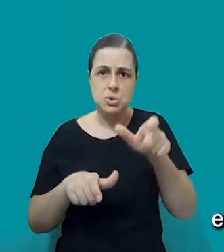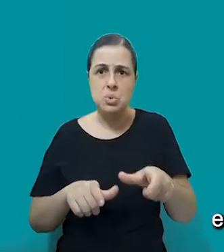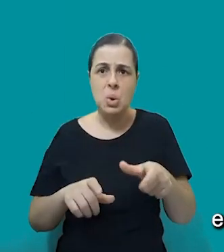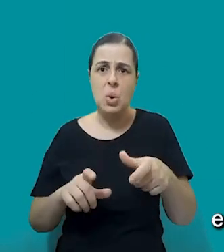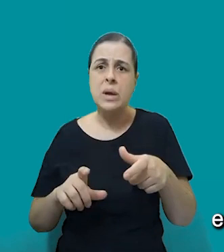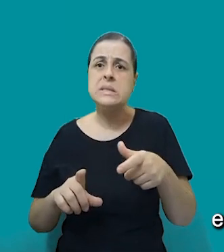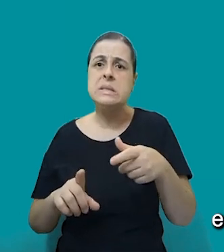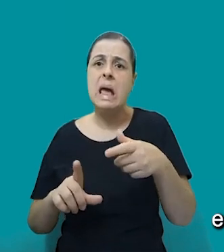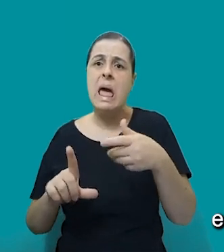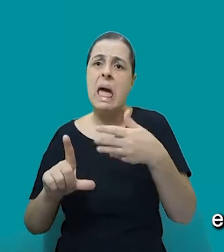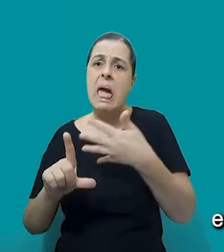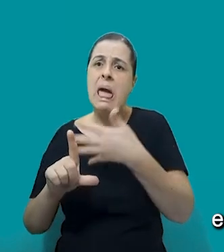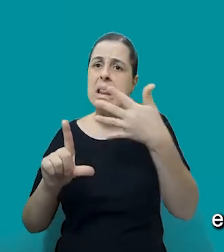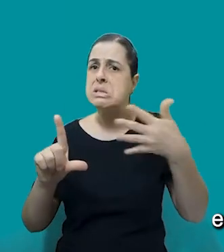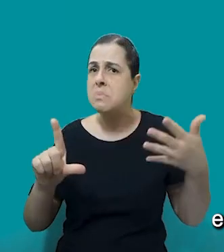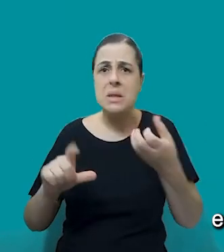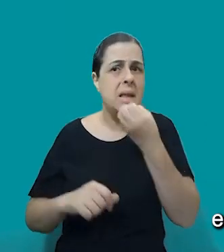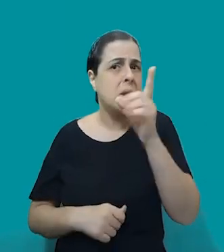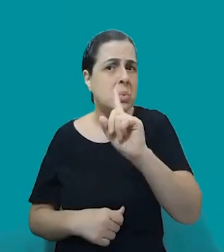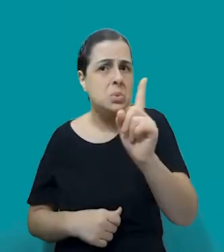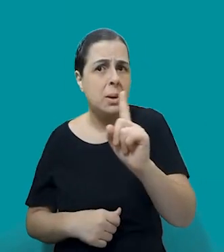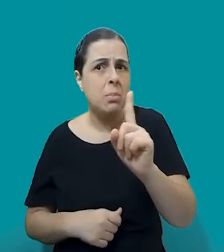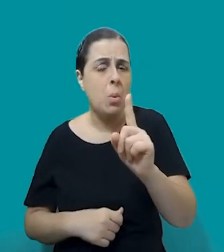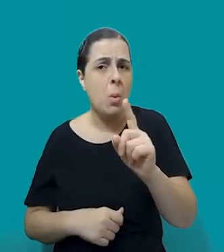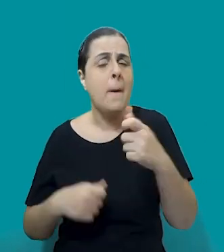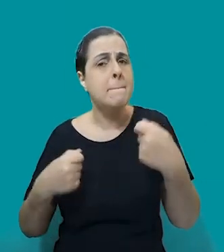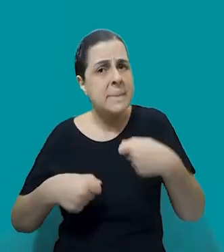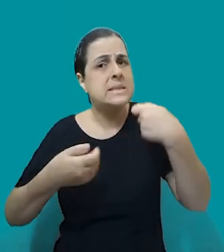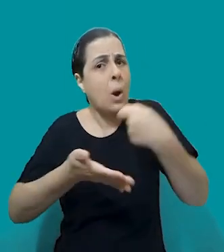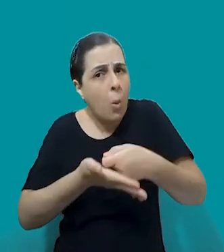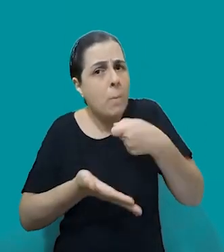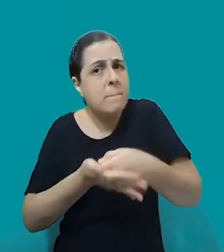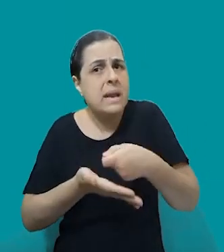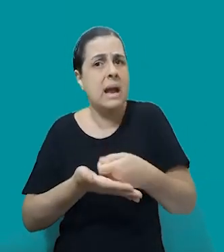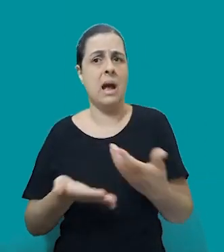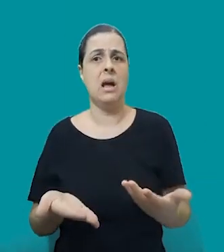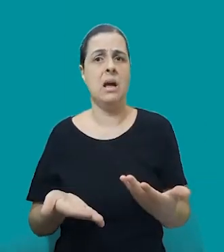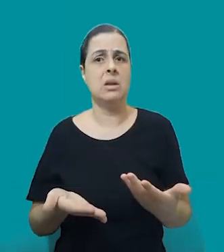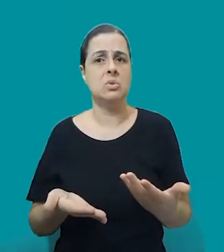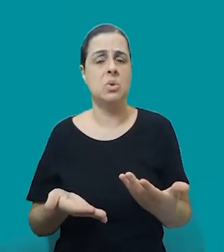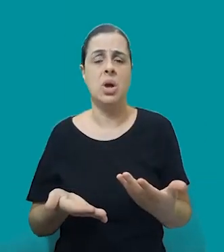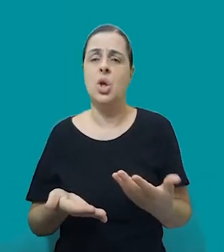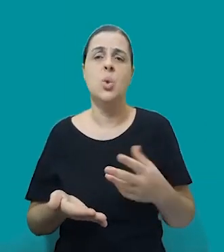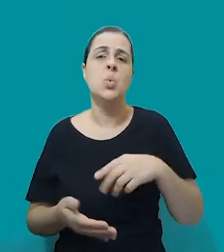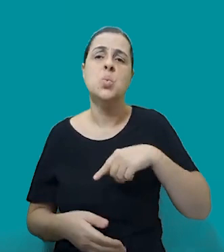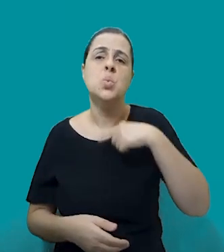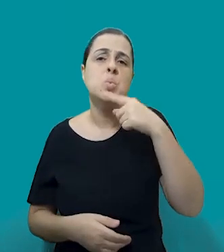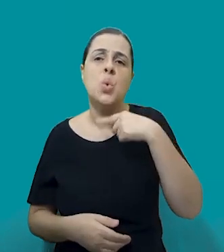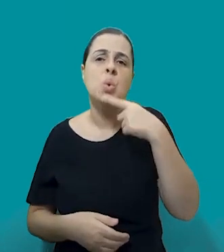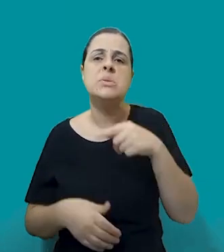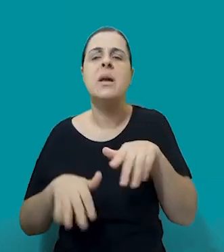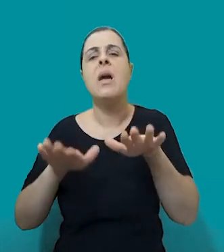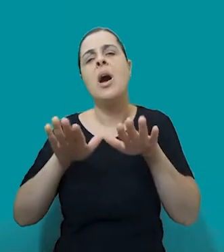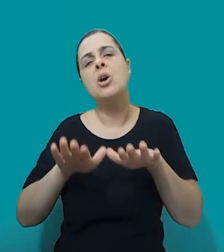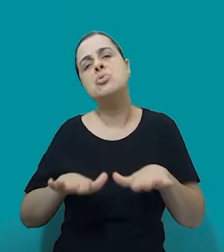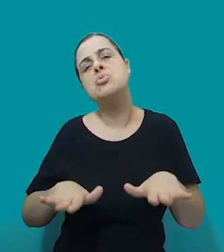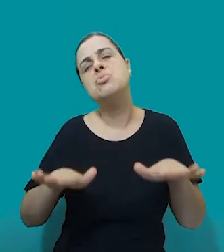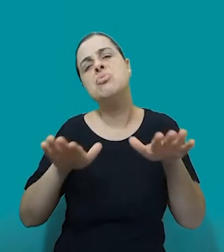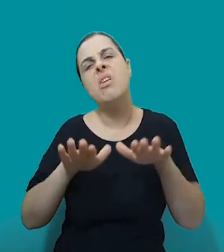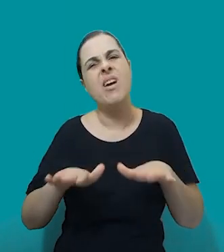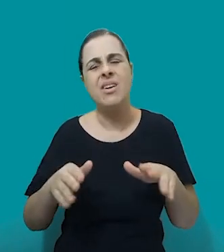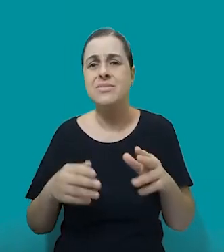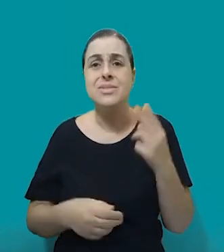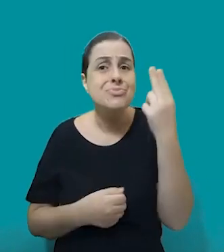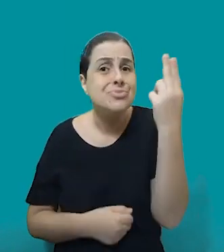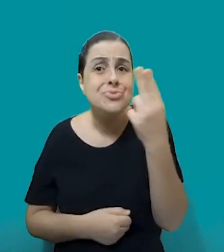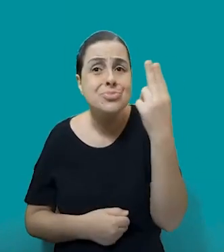a gente vai ter que fazer essa mudança e a mudança vai ser a fórceps, não tem jeito. Não dá pra ser de forma suave, porque quem tá no